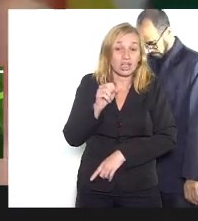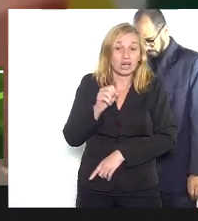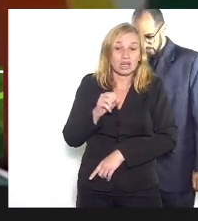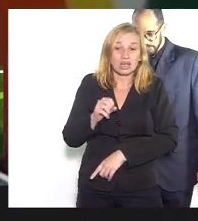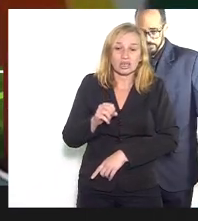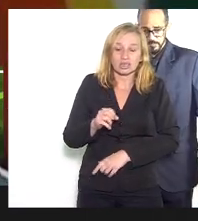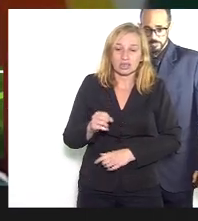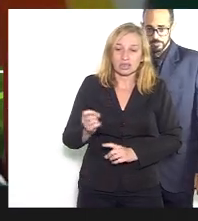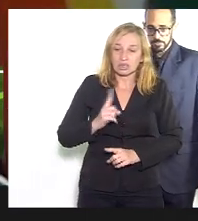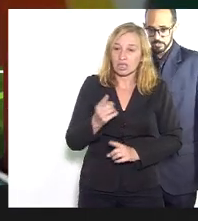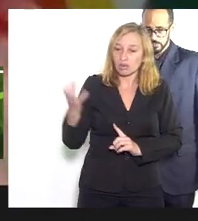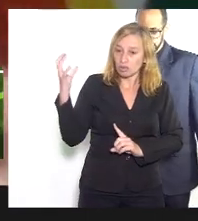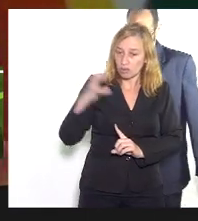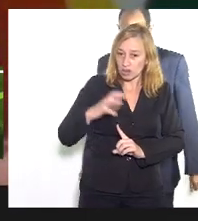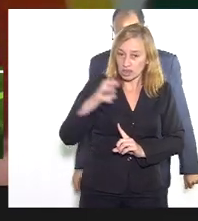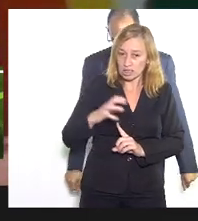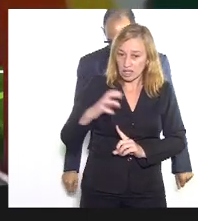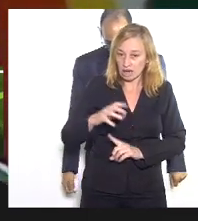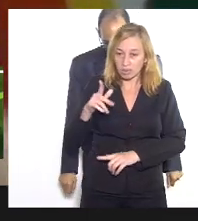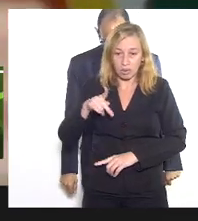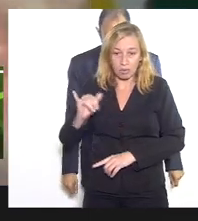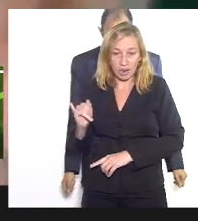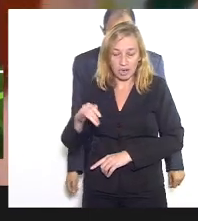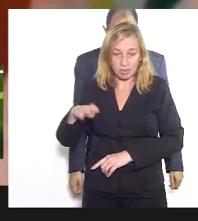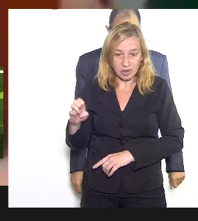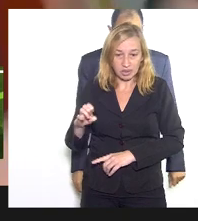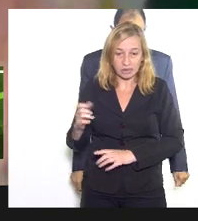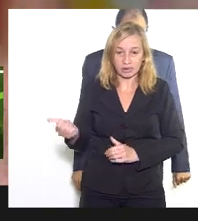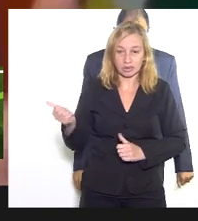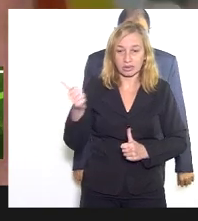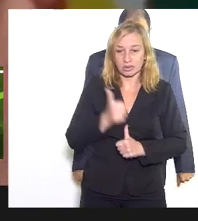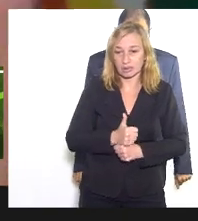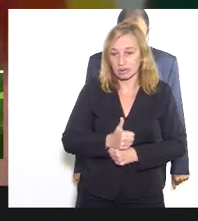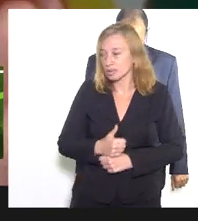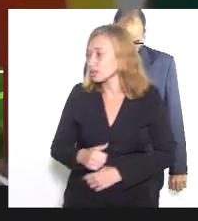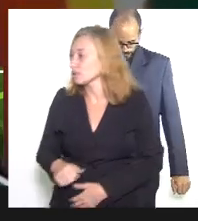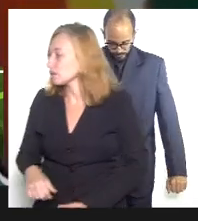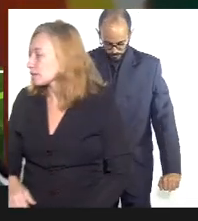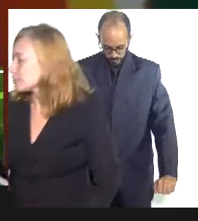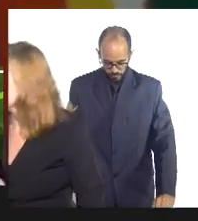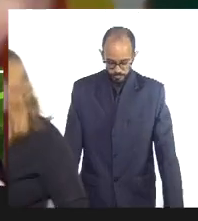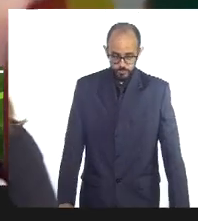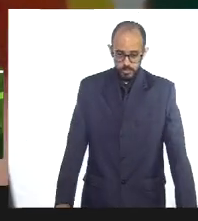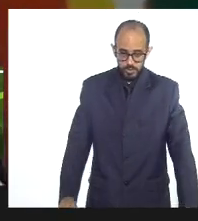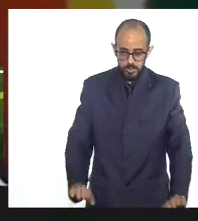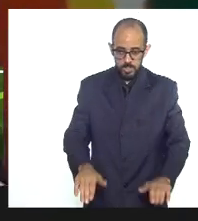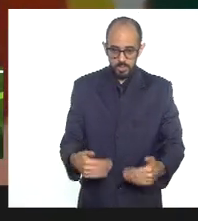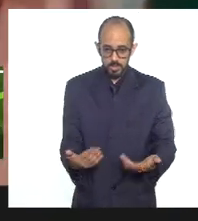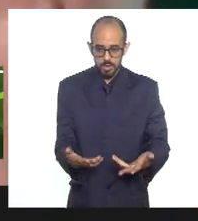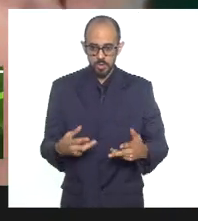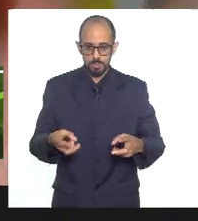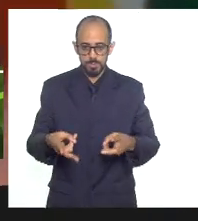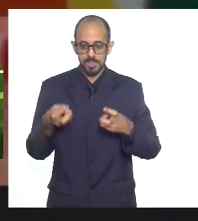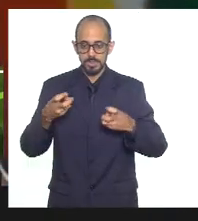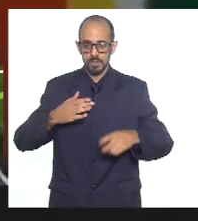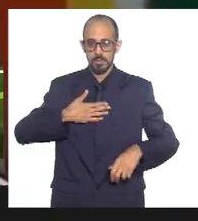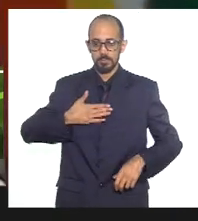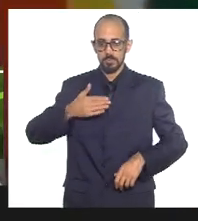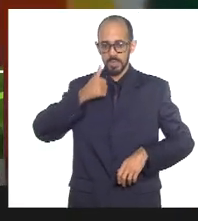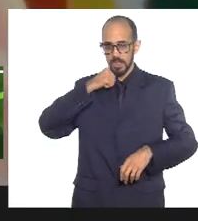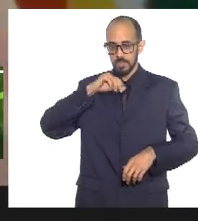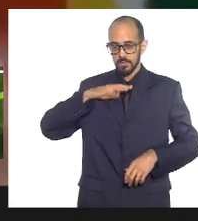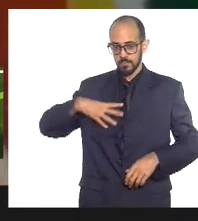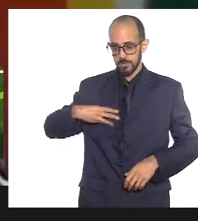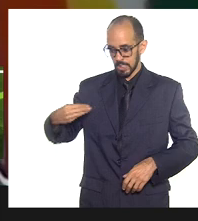quando não, influenciados pelos pais muito aguerridos nessa defesa, eu vejo a minha filha, os amigos